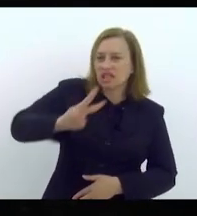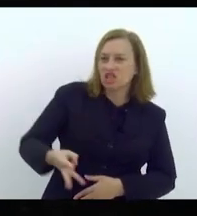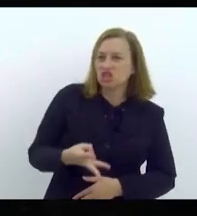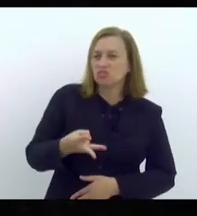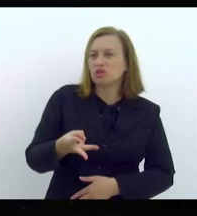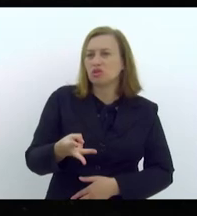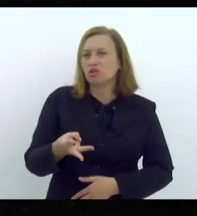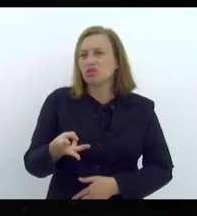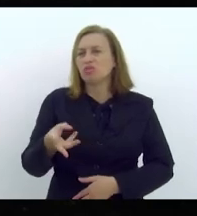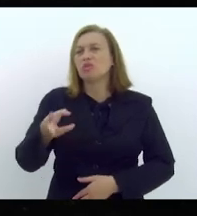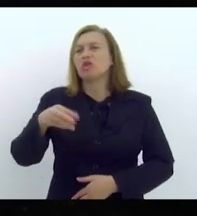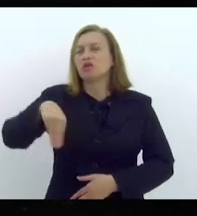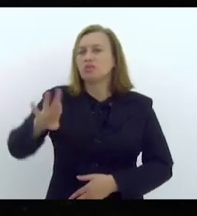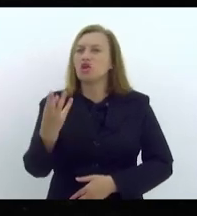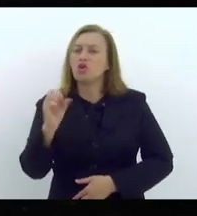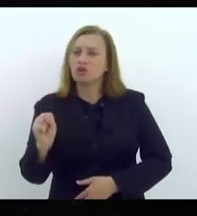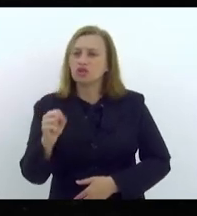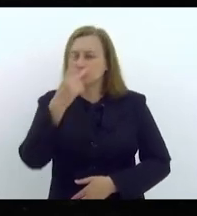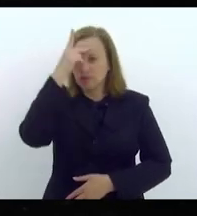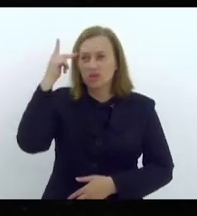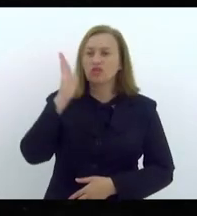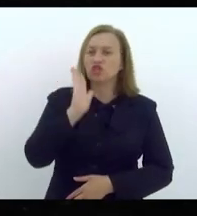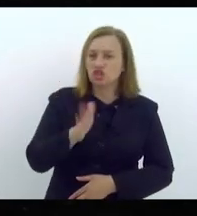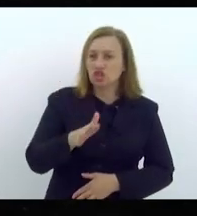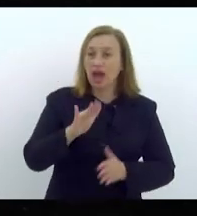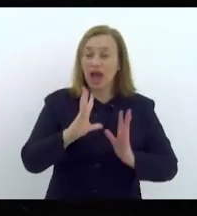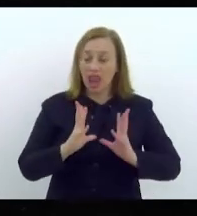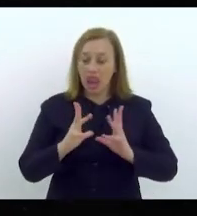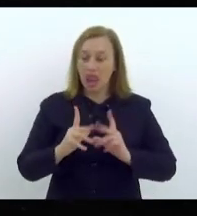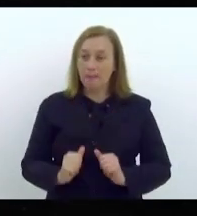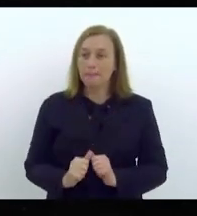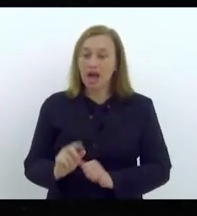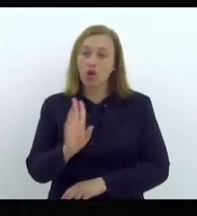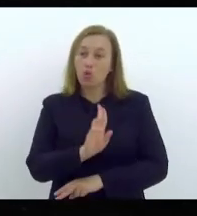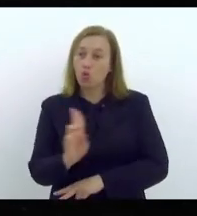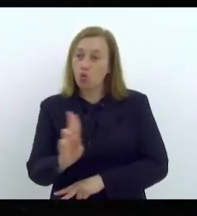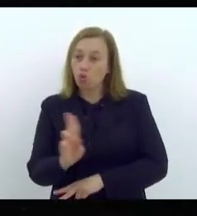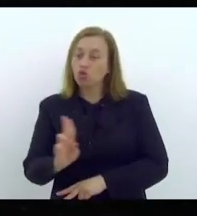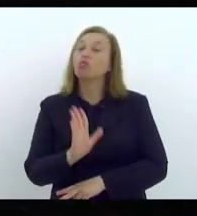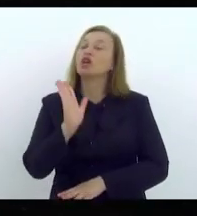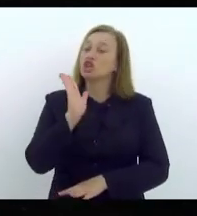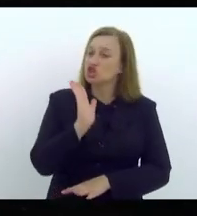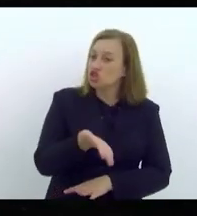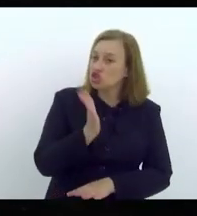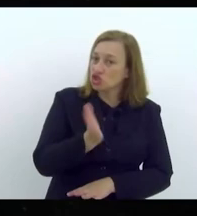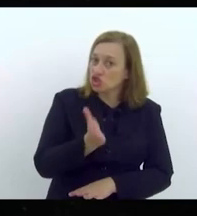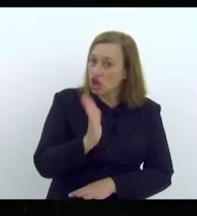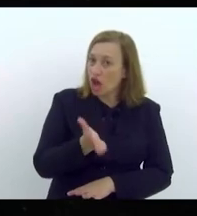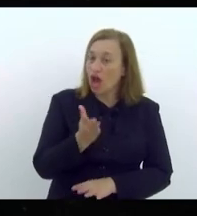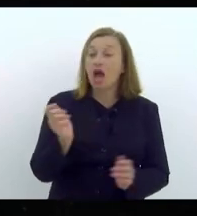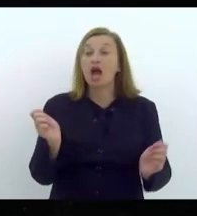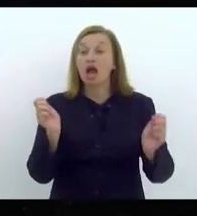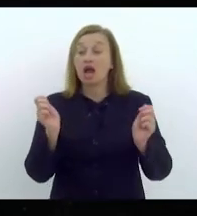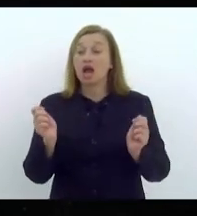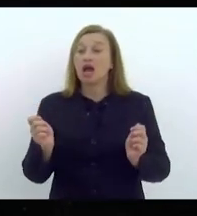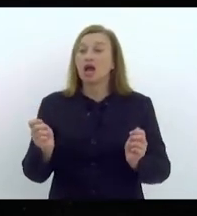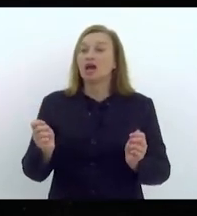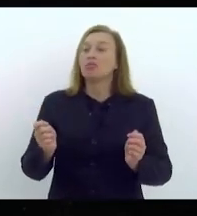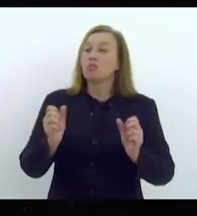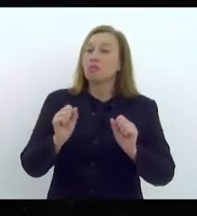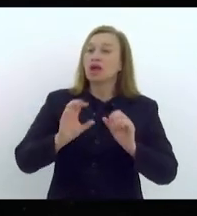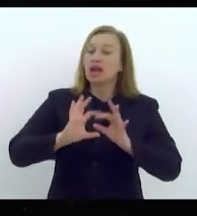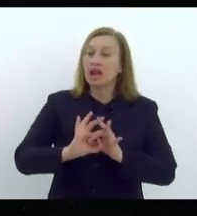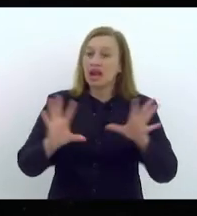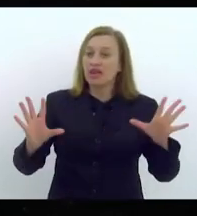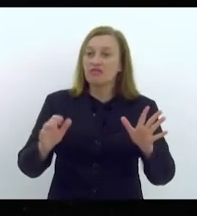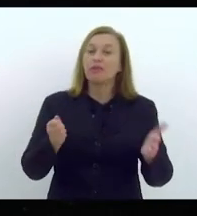tiraram o seu nome do SPC, do Serasa, já recuperaram sua capacidade de compra e de crédito.